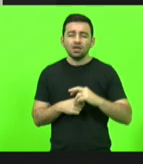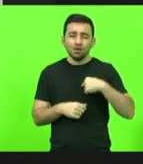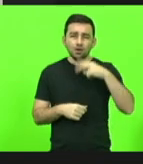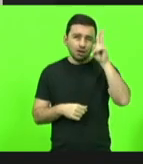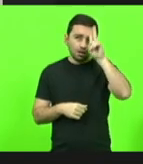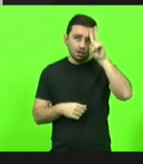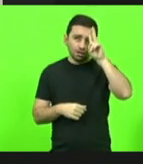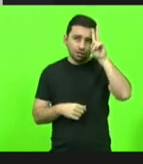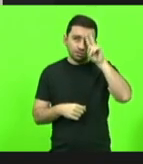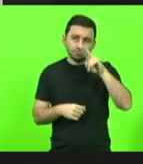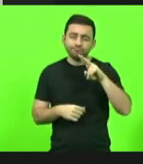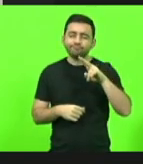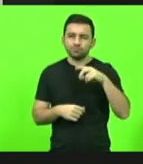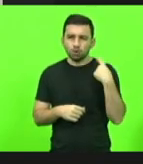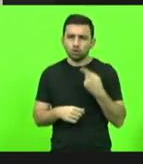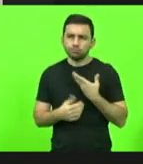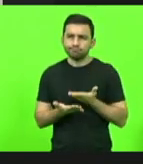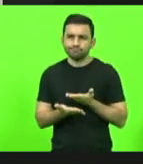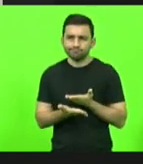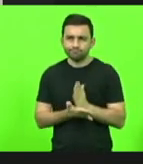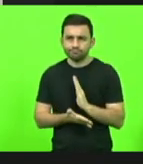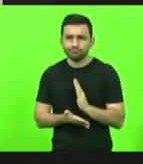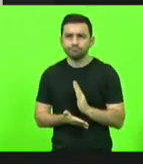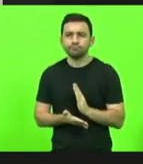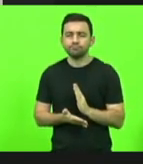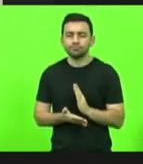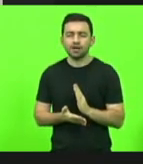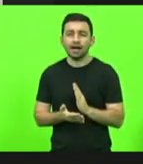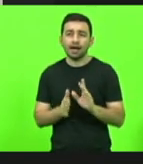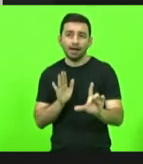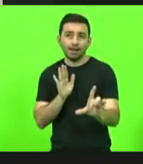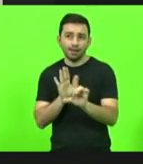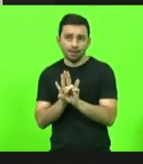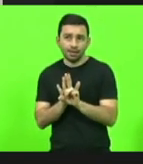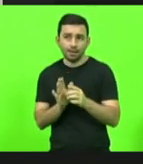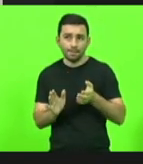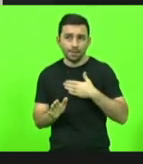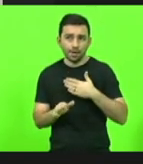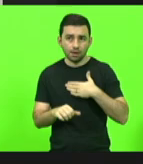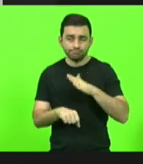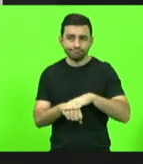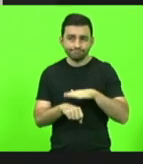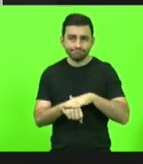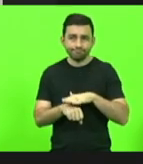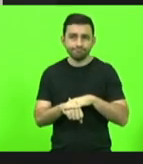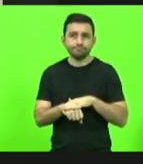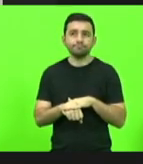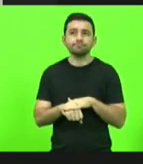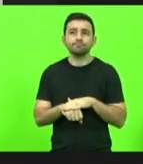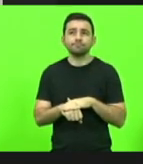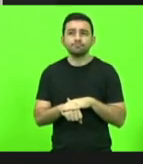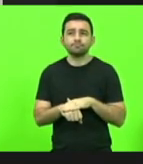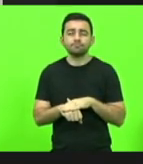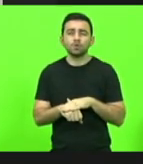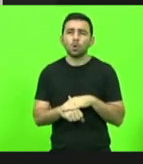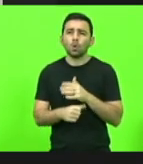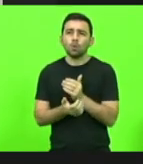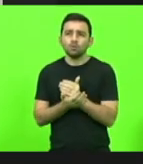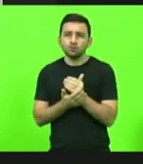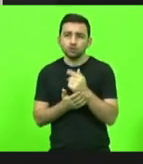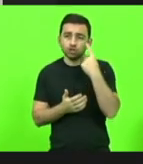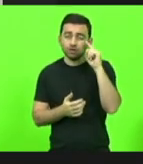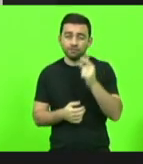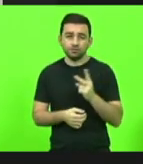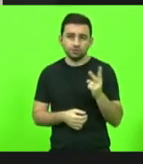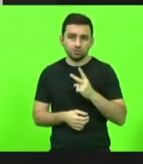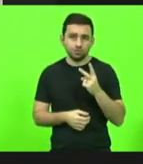nós aprovamos aqui nesta casa, uma lei, inclusive, de minha autoria, que instituiu o dia 22 de